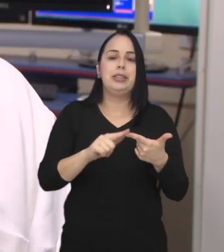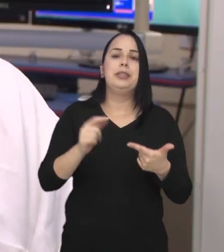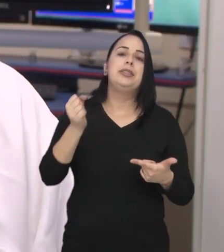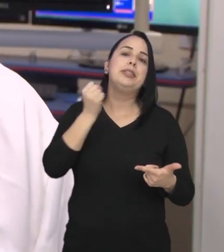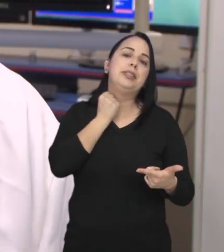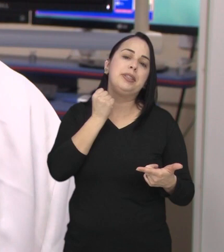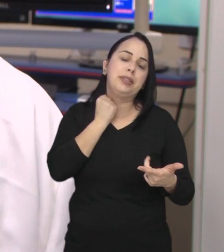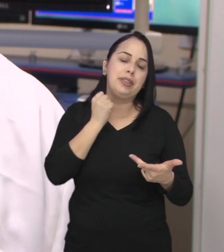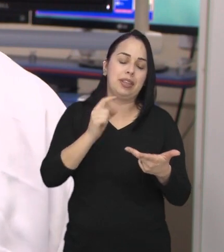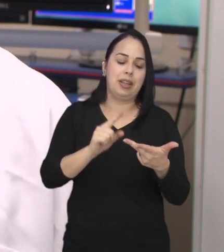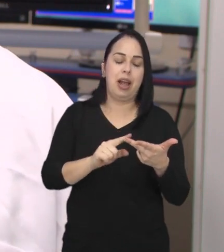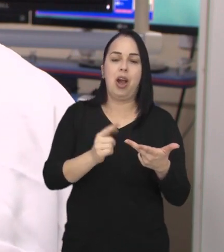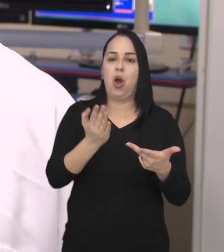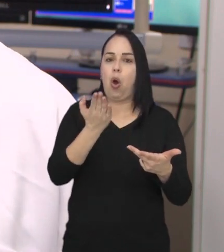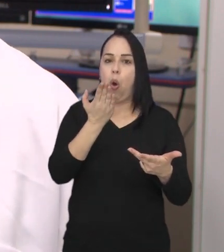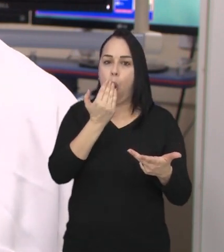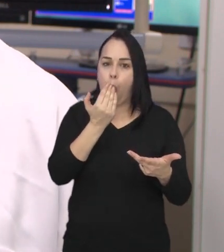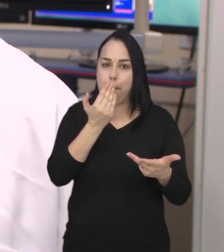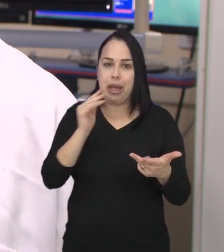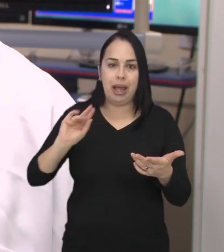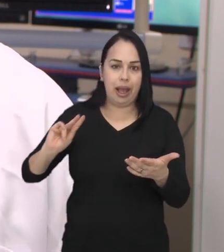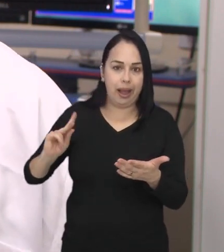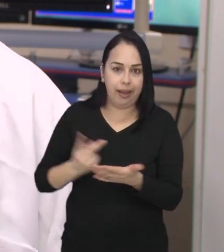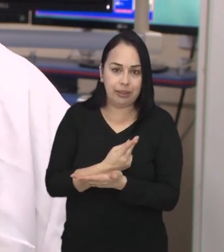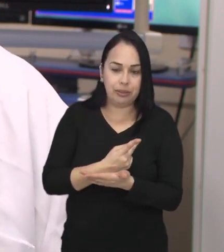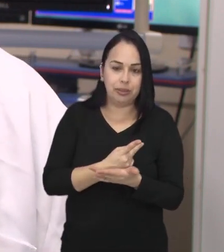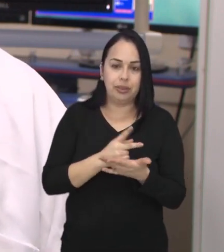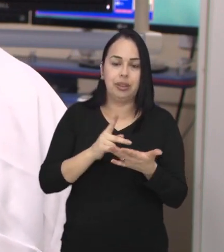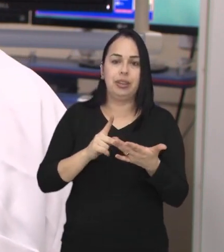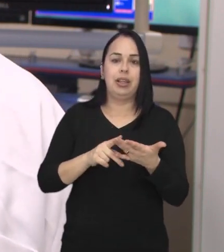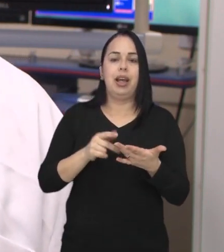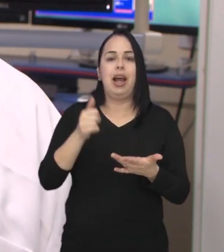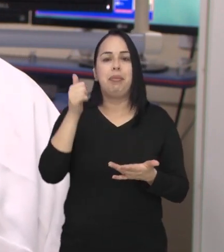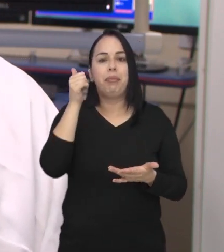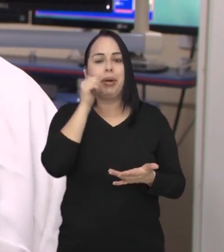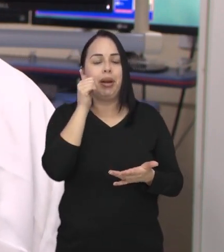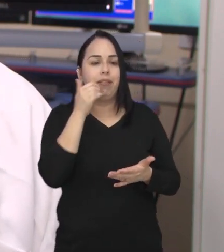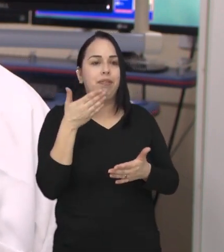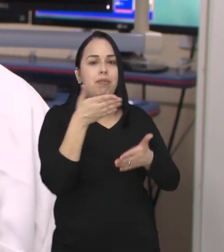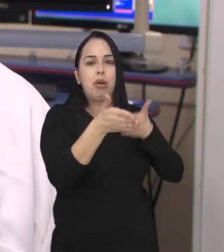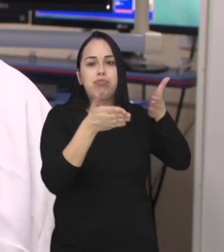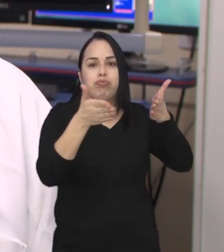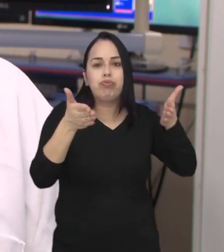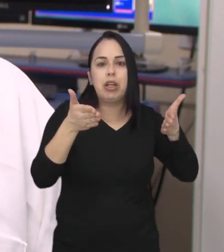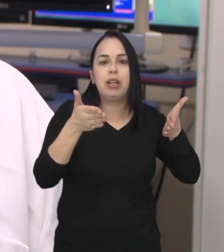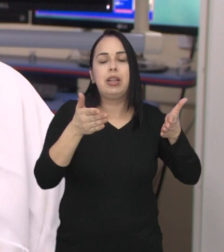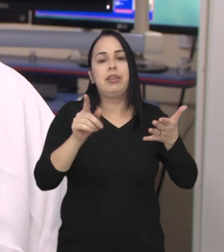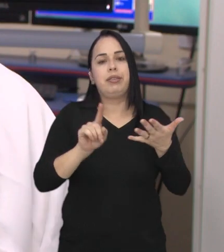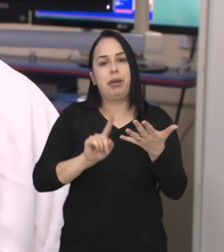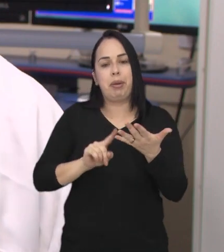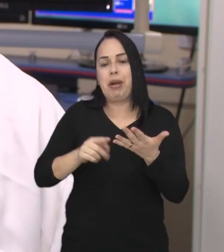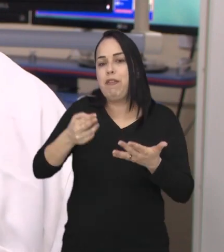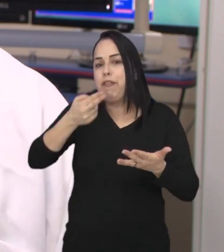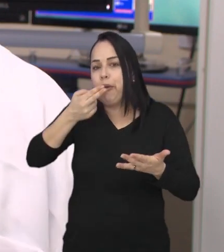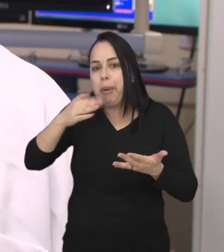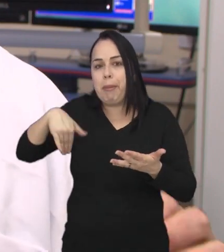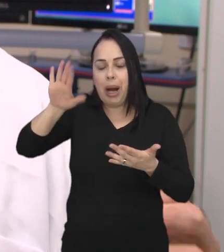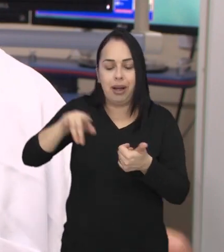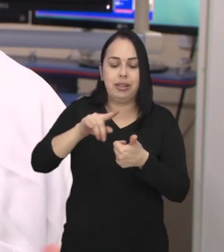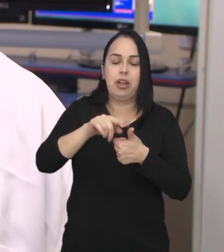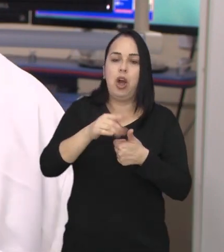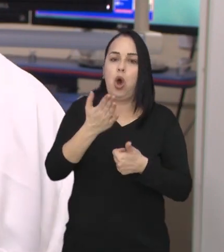se submete a estresse, a mulher se alimenta, a mulher que vai para a luta, trabalha, ela fuma mais,